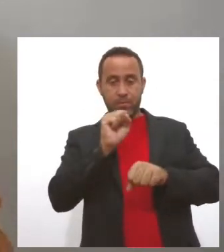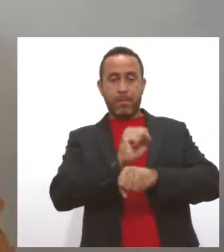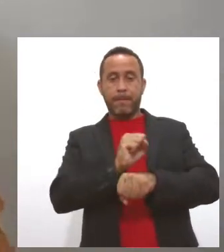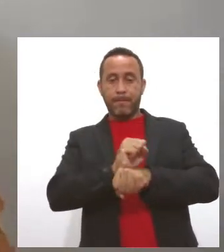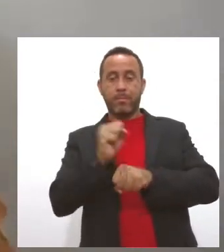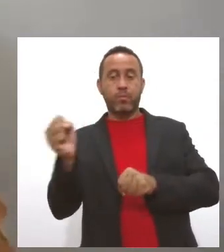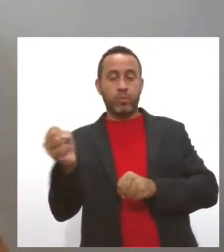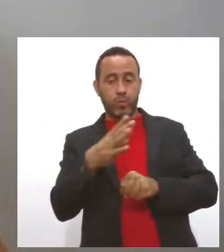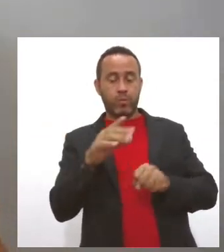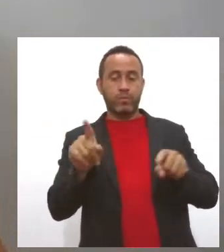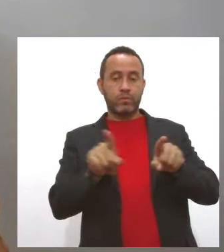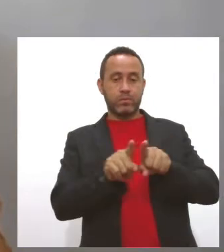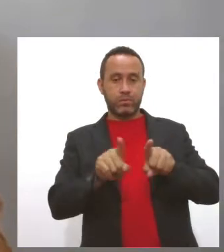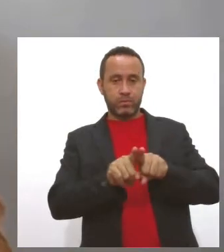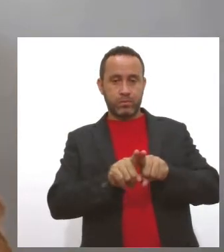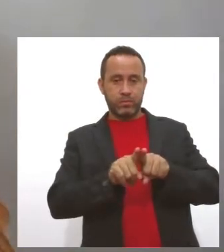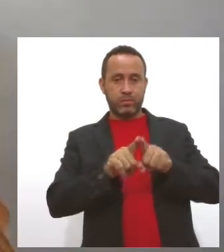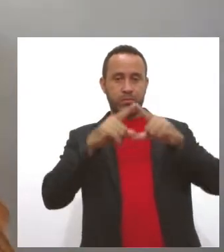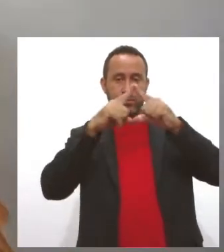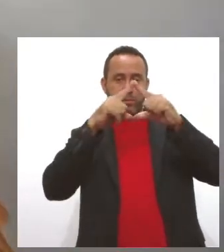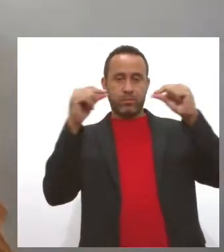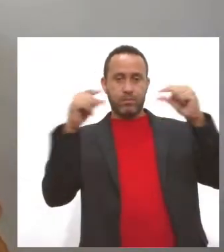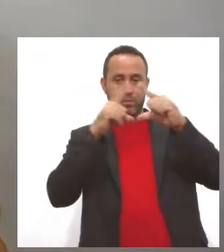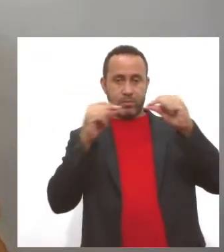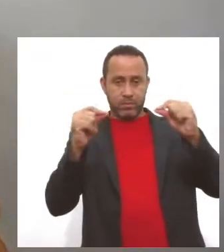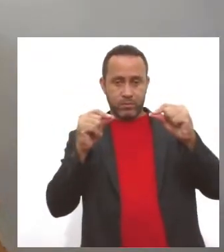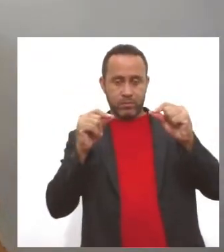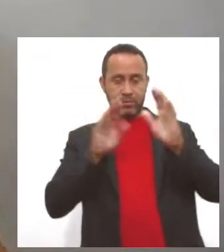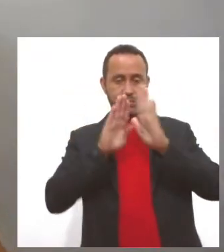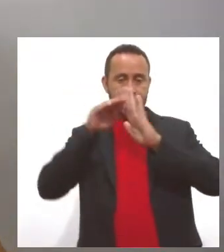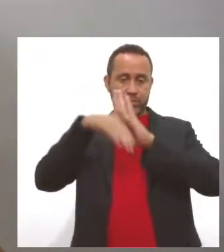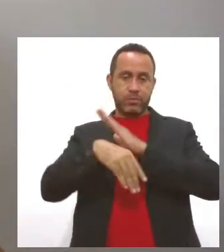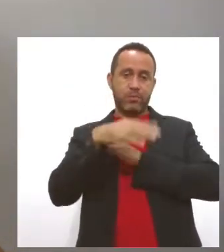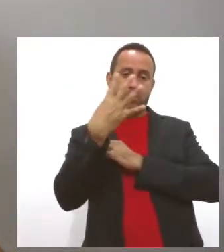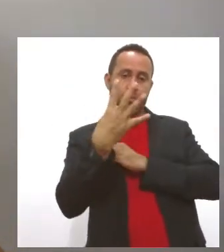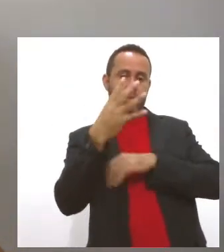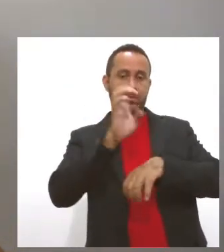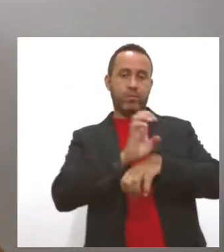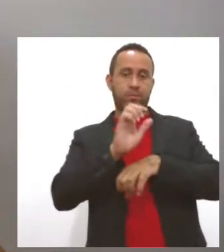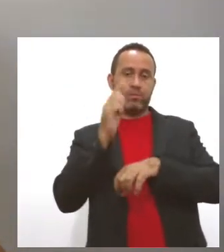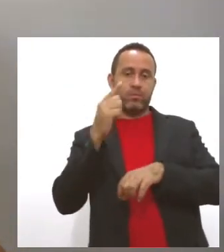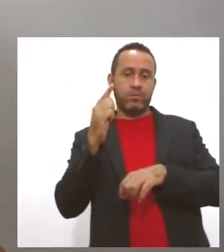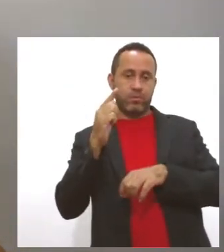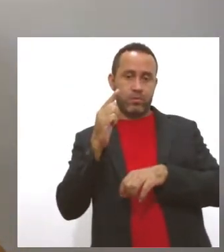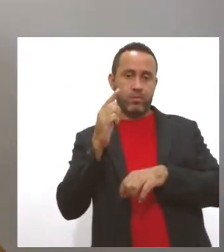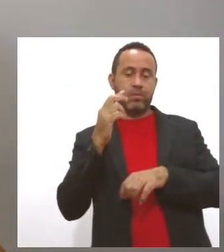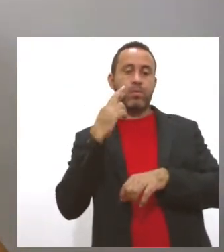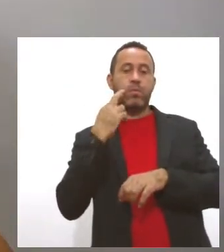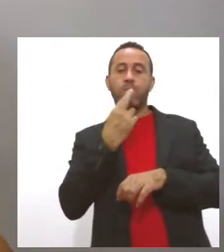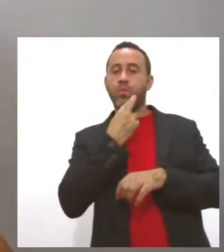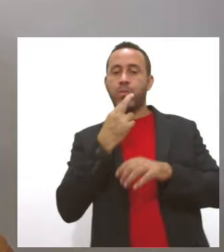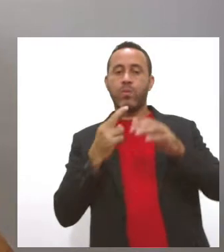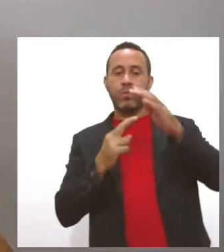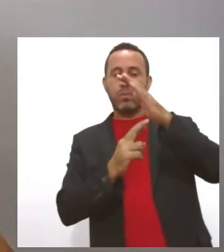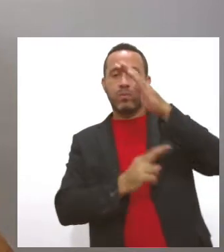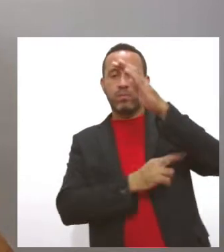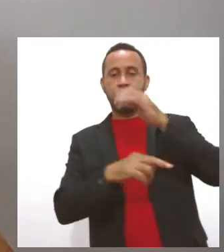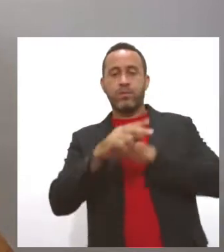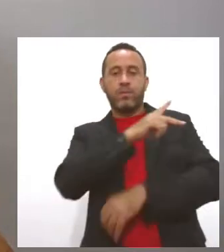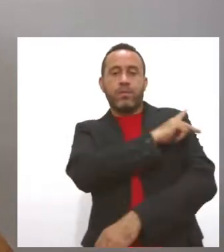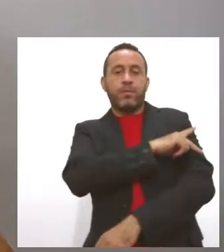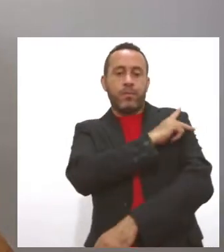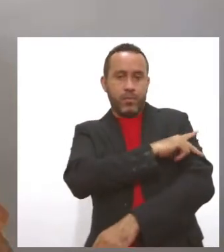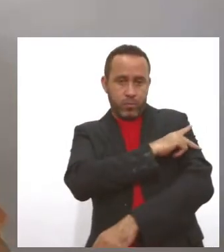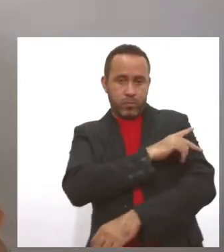estados e também no Distrito Federal. E em queda em quatro estados. Goiás, Roroima, Tocantins e Piauí. E um